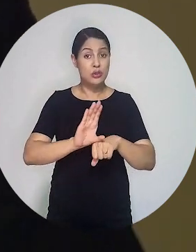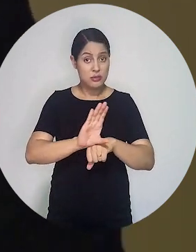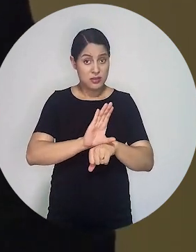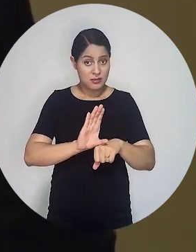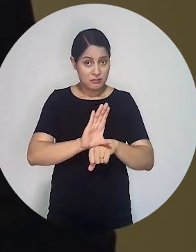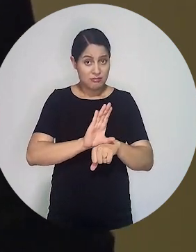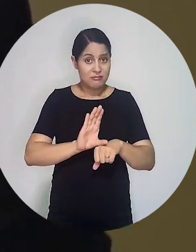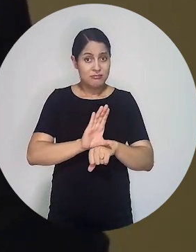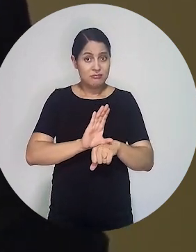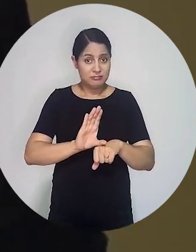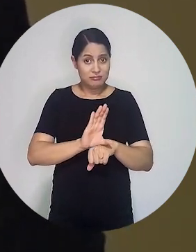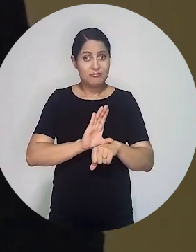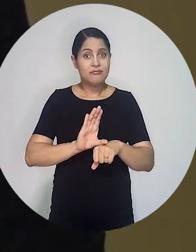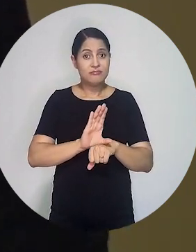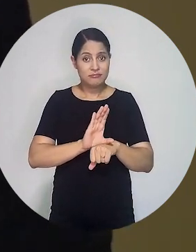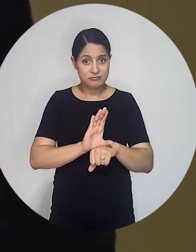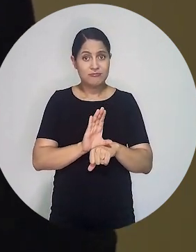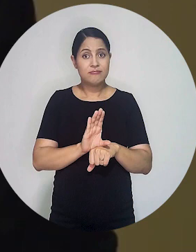defesa da Constituição,